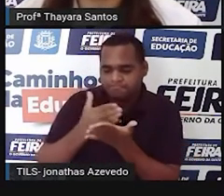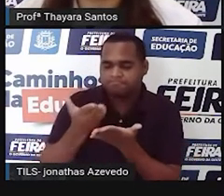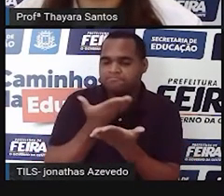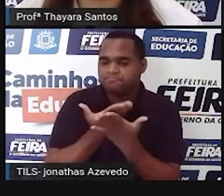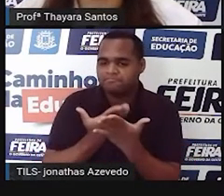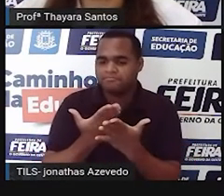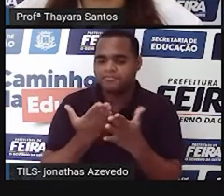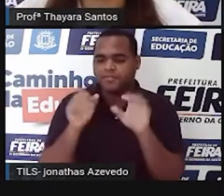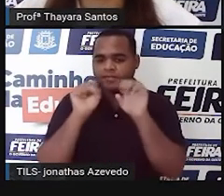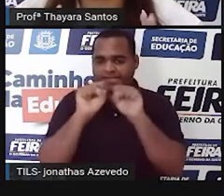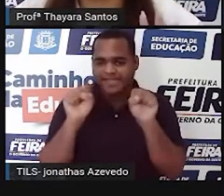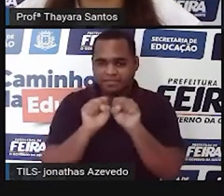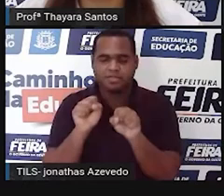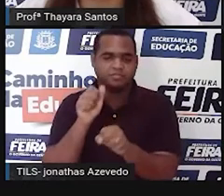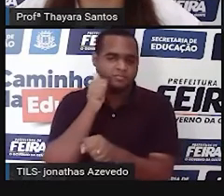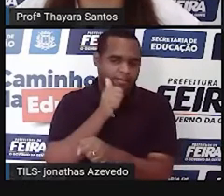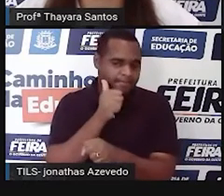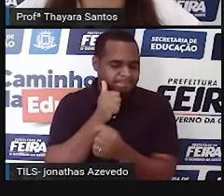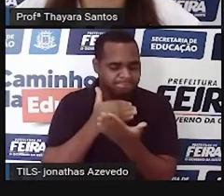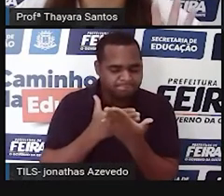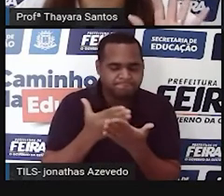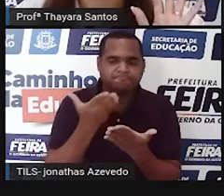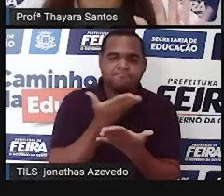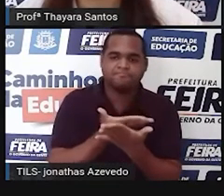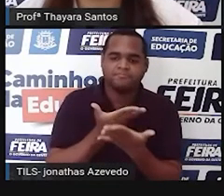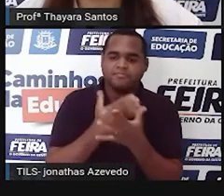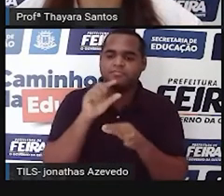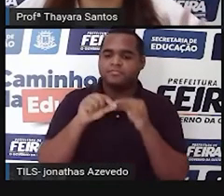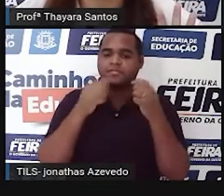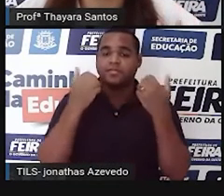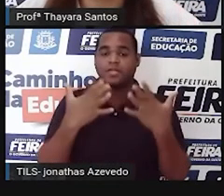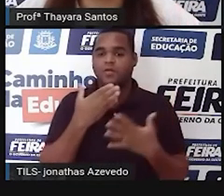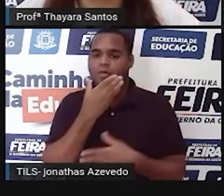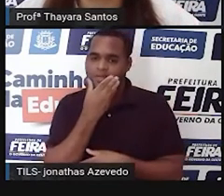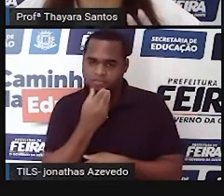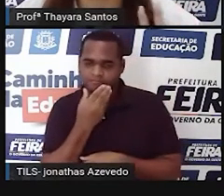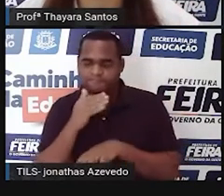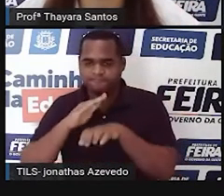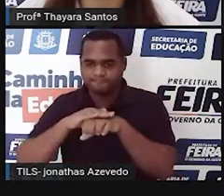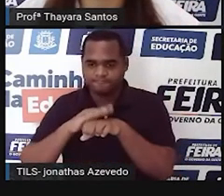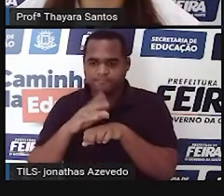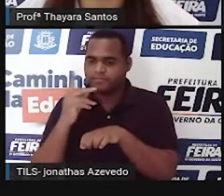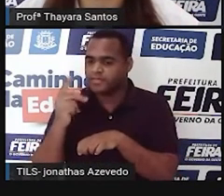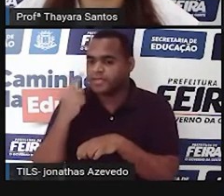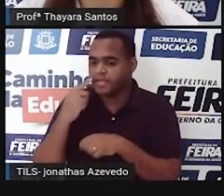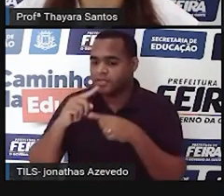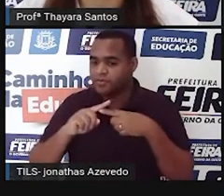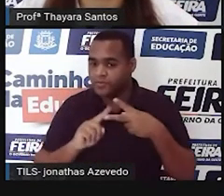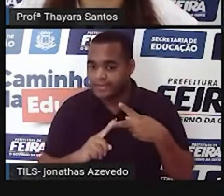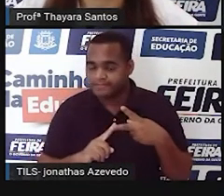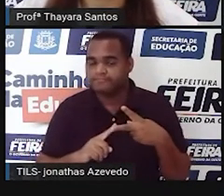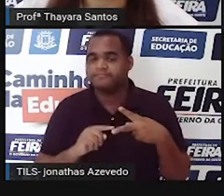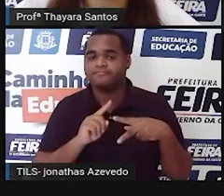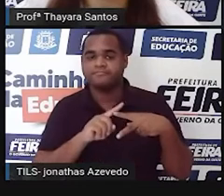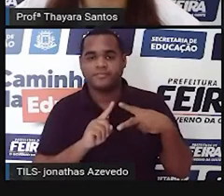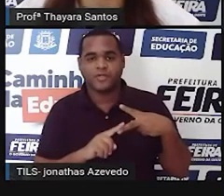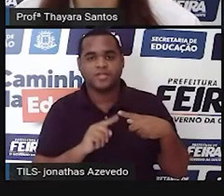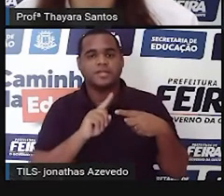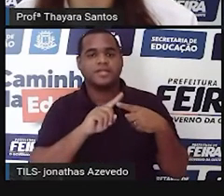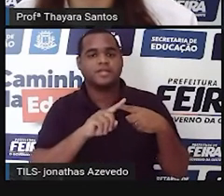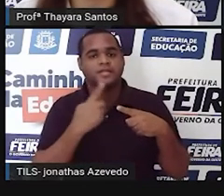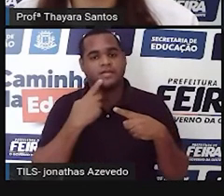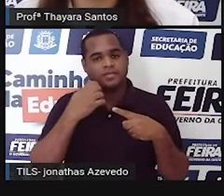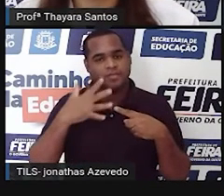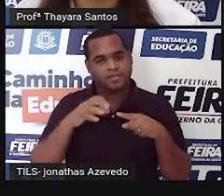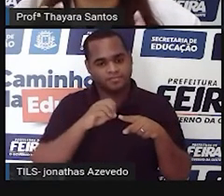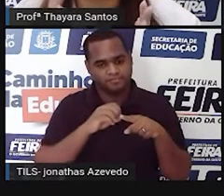sistema reprodutor feminino, vocês vão entender por que é isso. Nos homens, a uretra, ela tem duas funções. A função reprodutiva e a